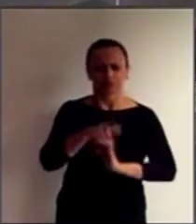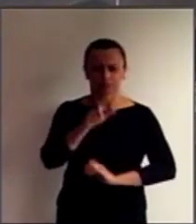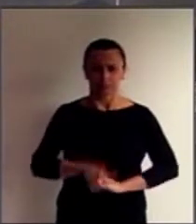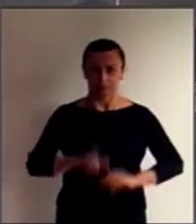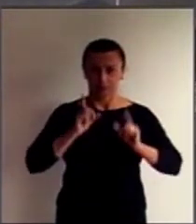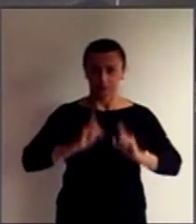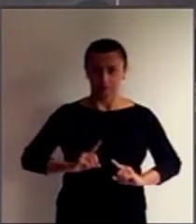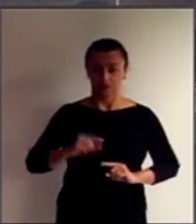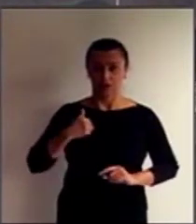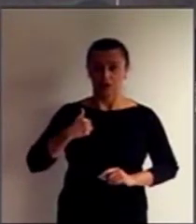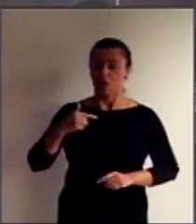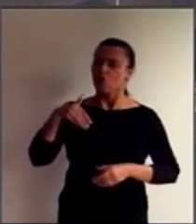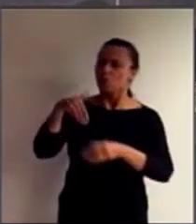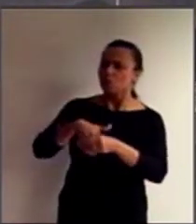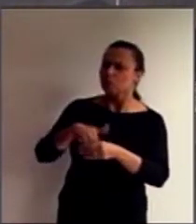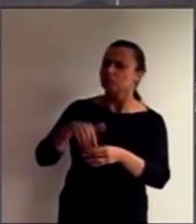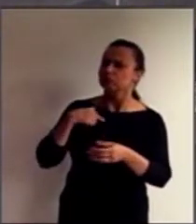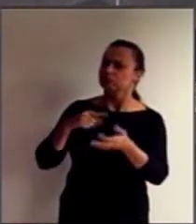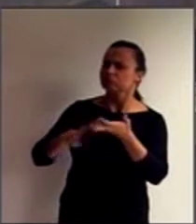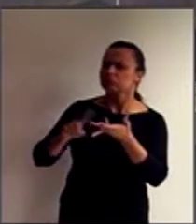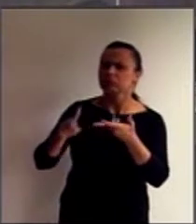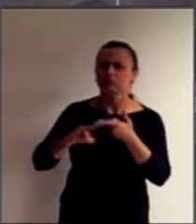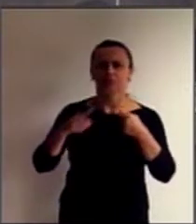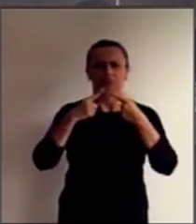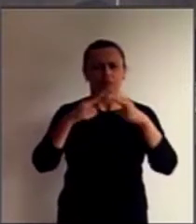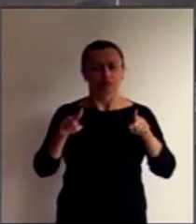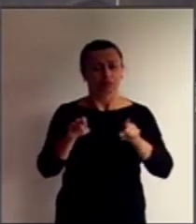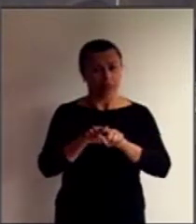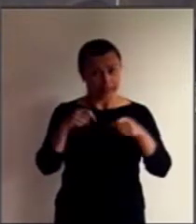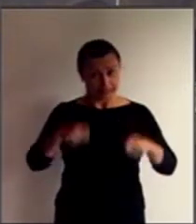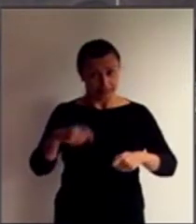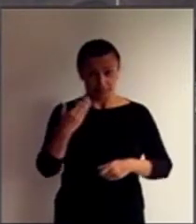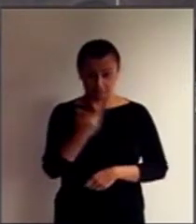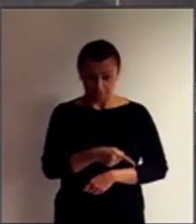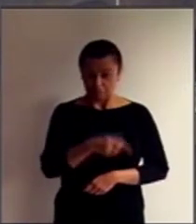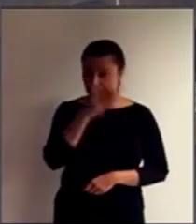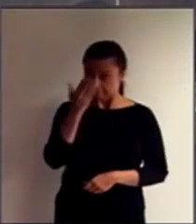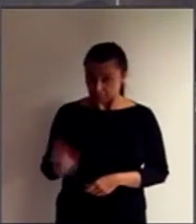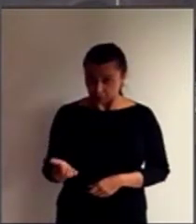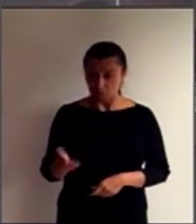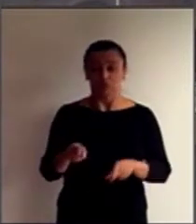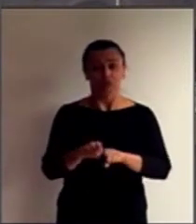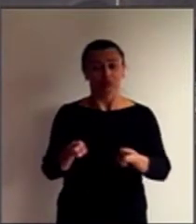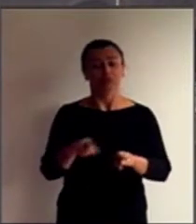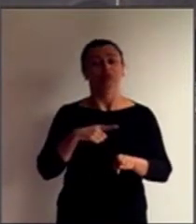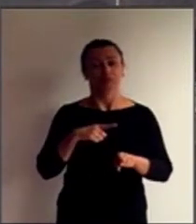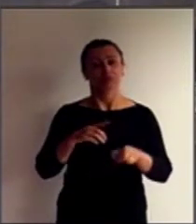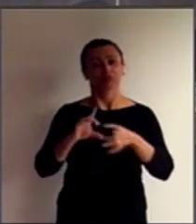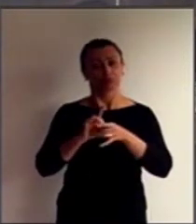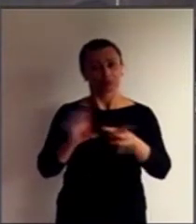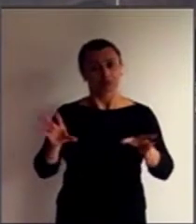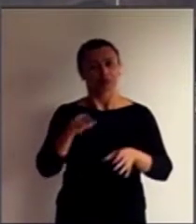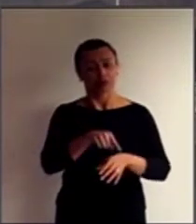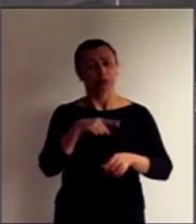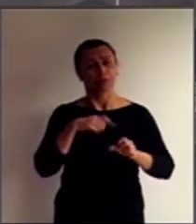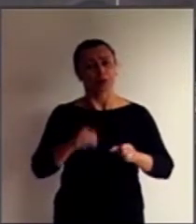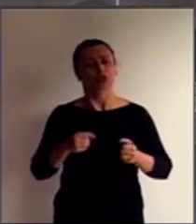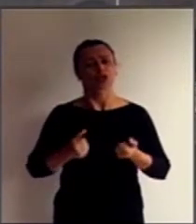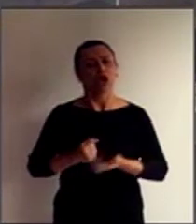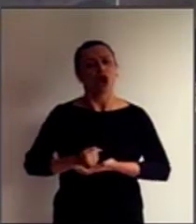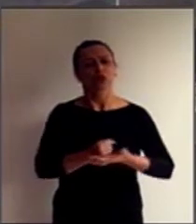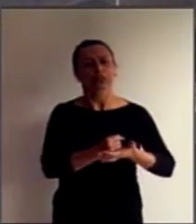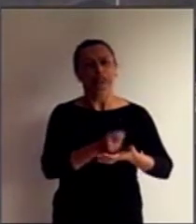eleitores e, para tanto, sempre que necessário a seu pedido, permissão para que elas sejam auxiliadas na